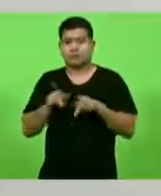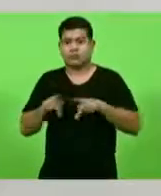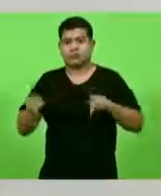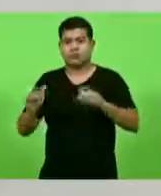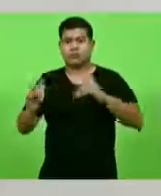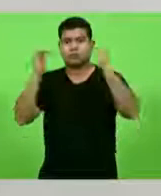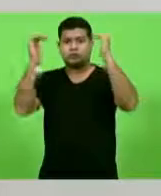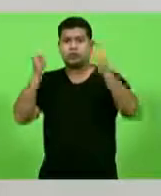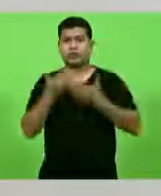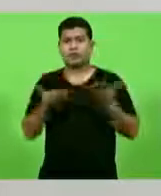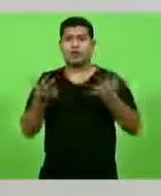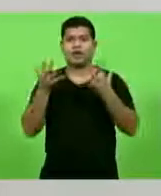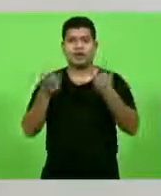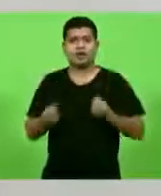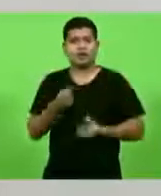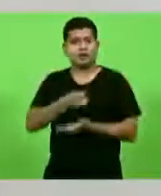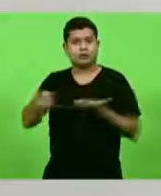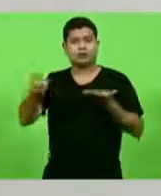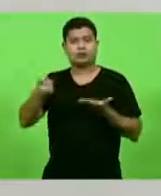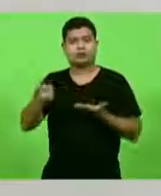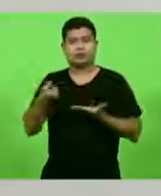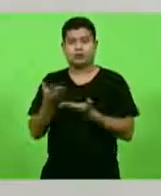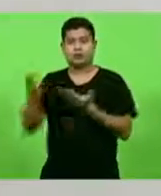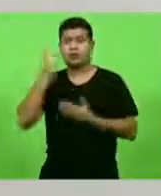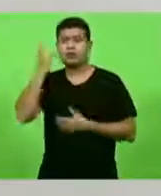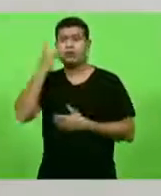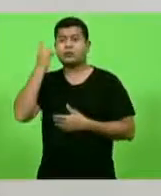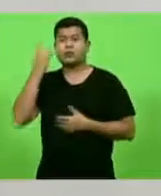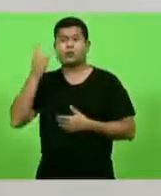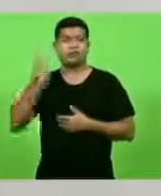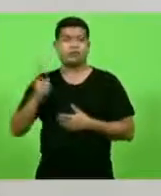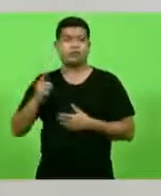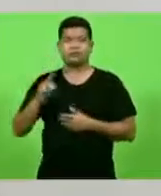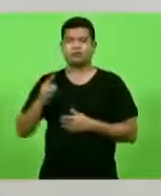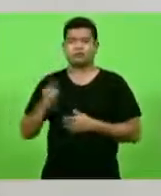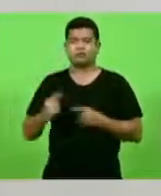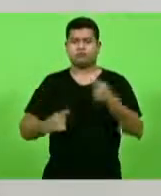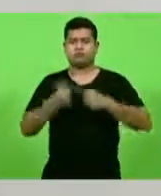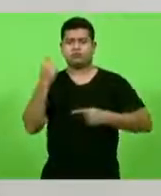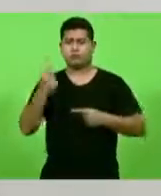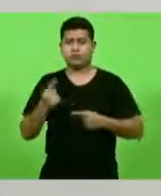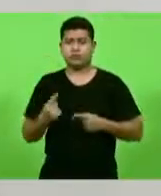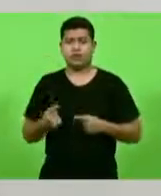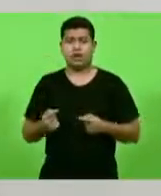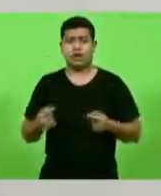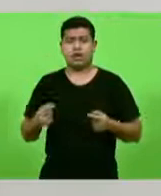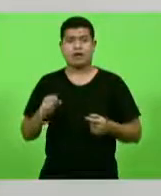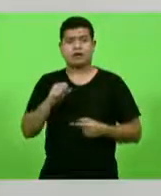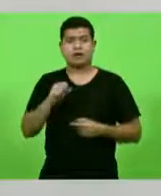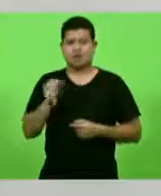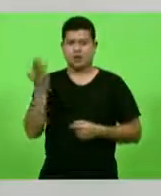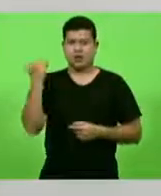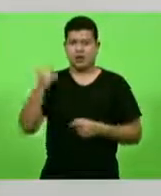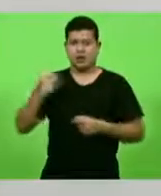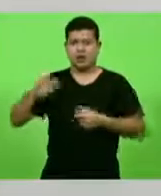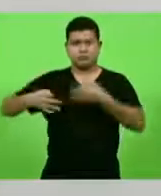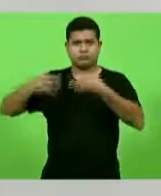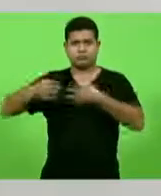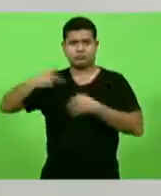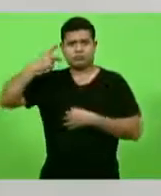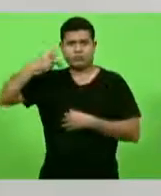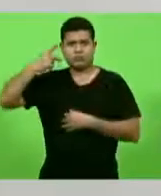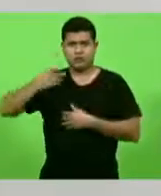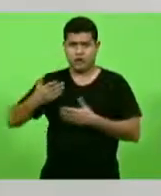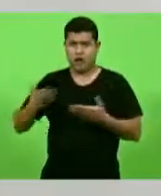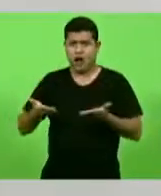a favor do impeachment e os deputados não. Que tipo de julgamento? Se o outro era político, esse é o quê? Então, temos aí 120